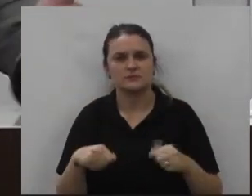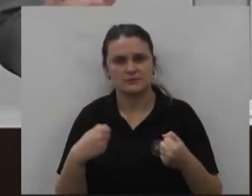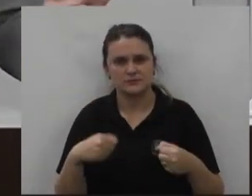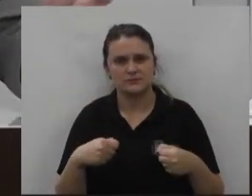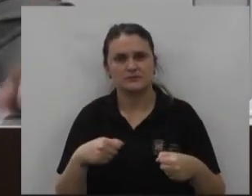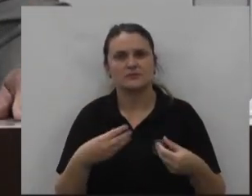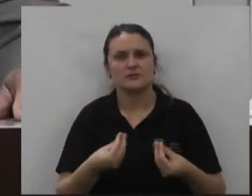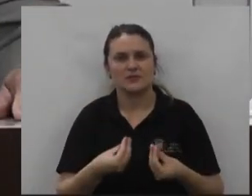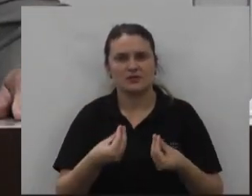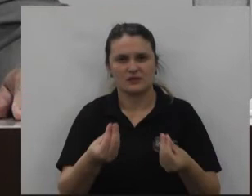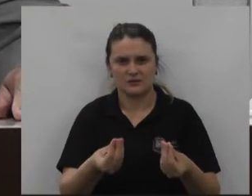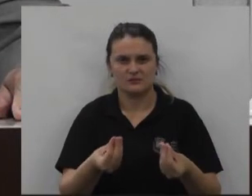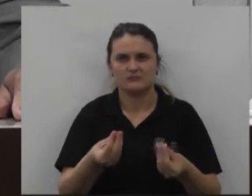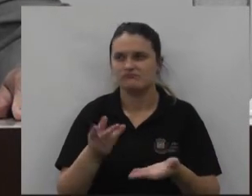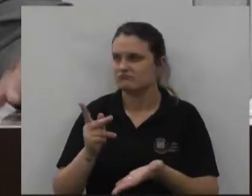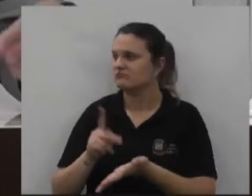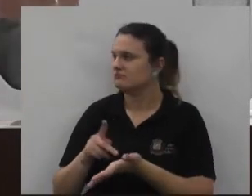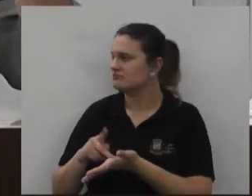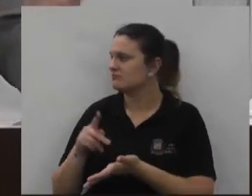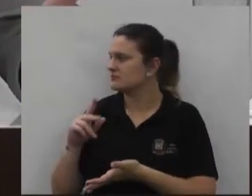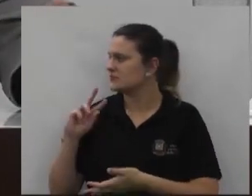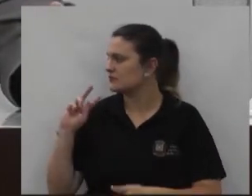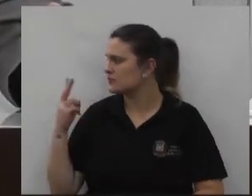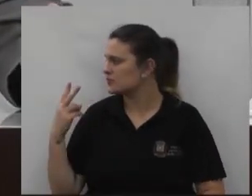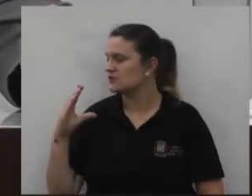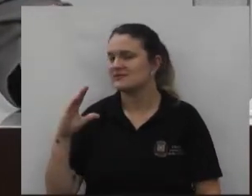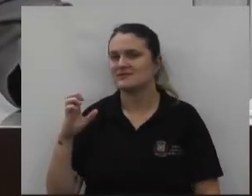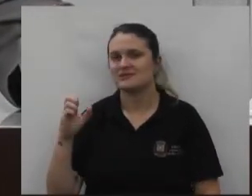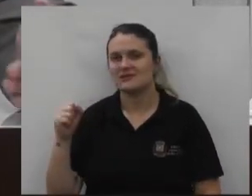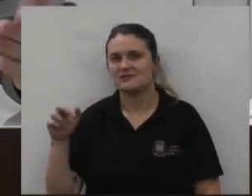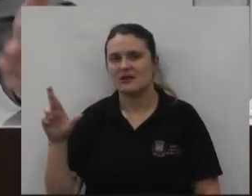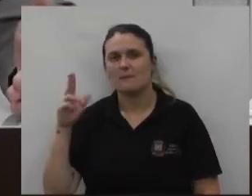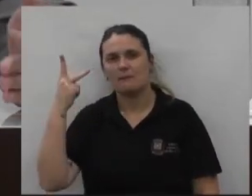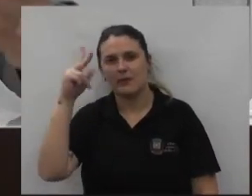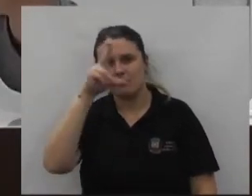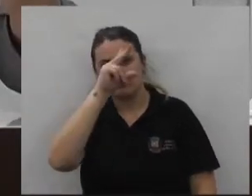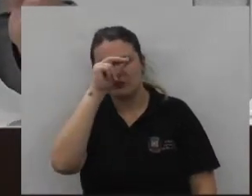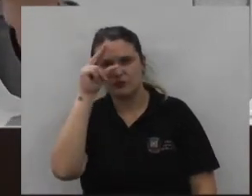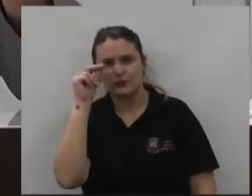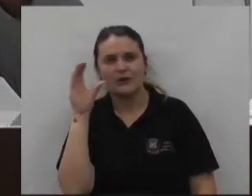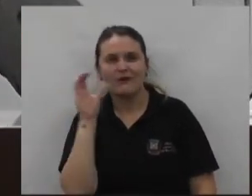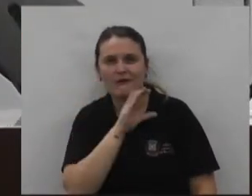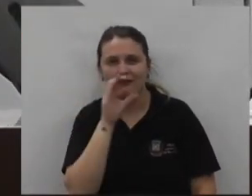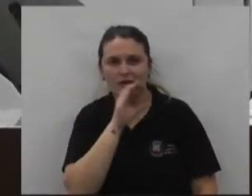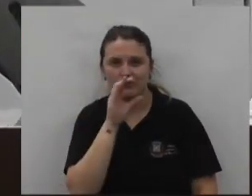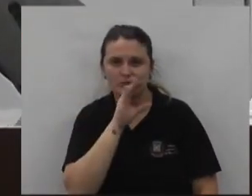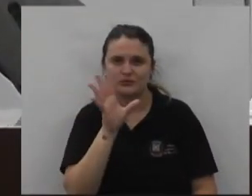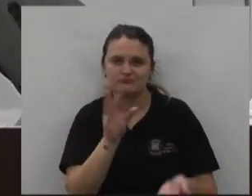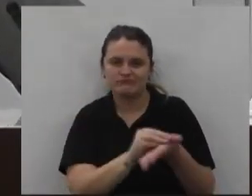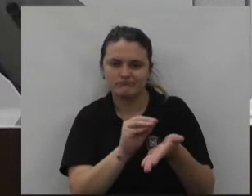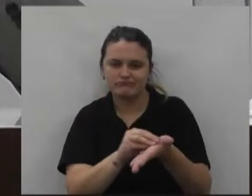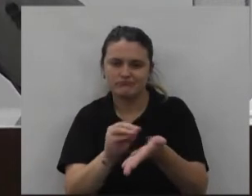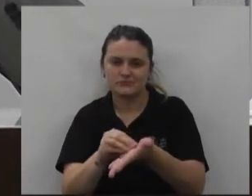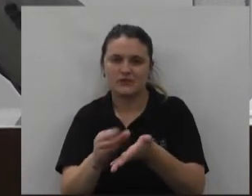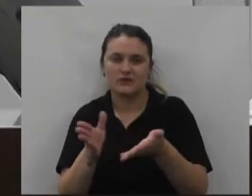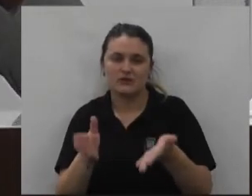precisa ser passado não é vereador o mais rápido possível para a prefeitura para que ela possa implementar